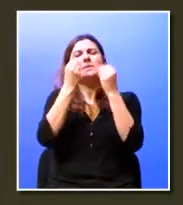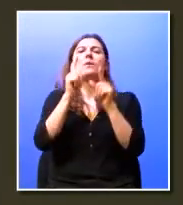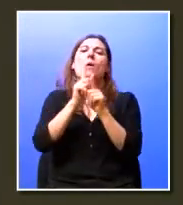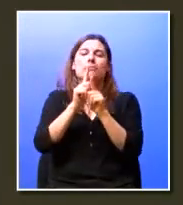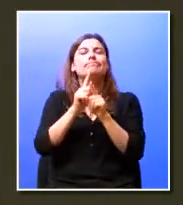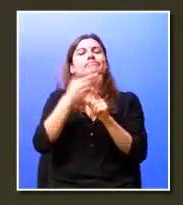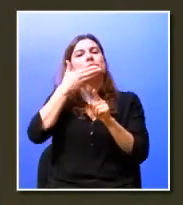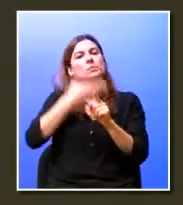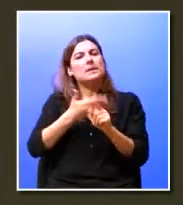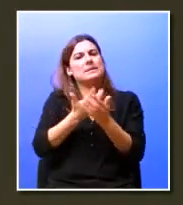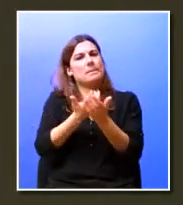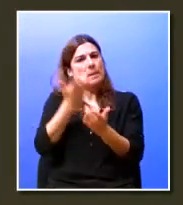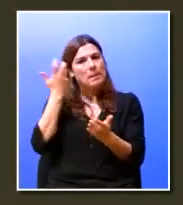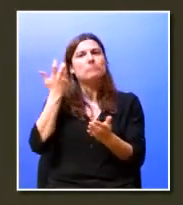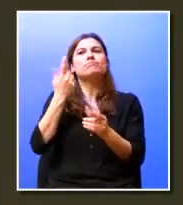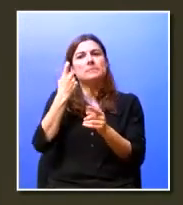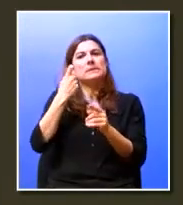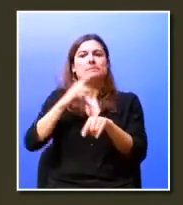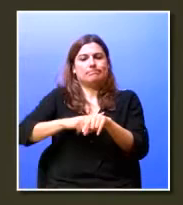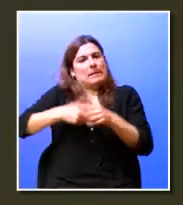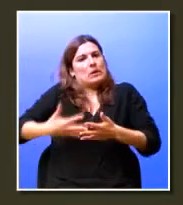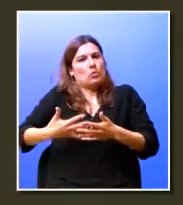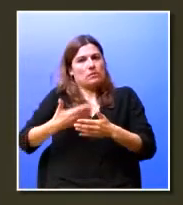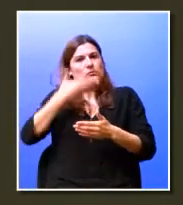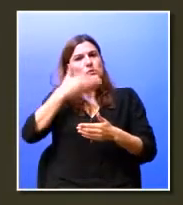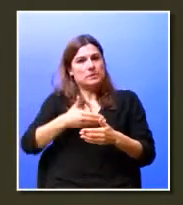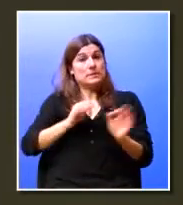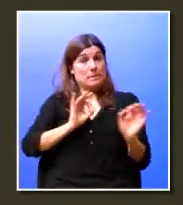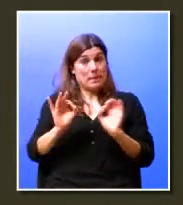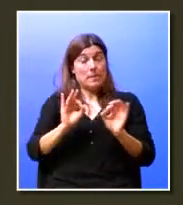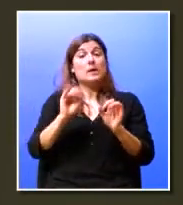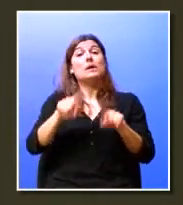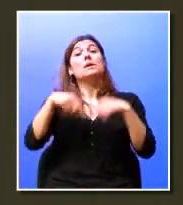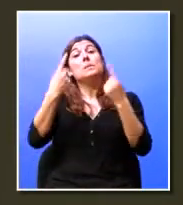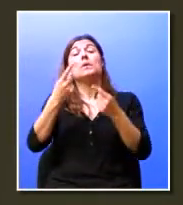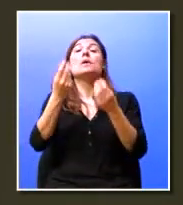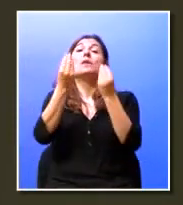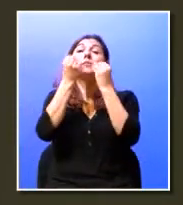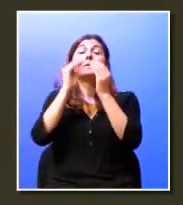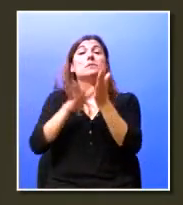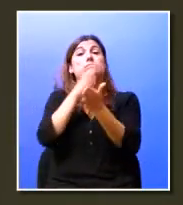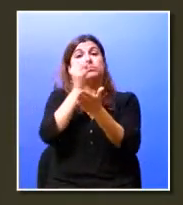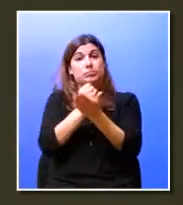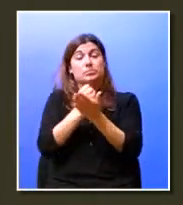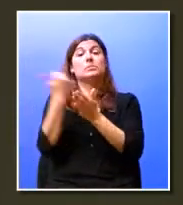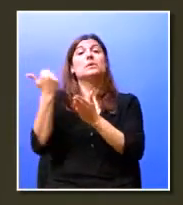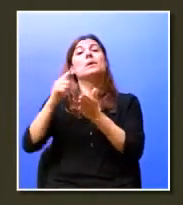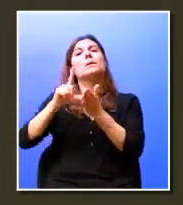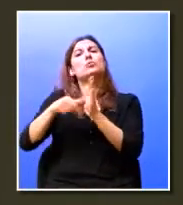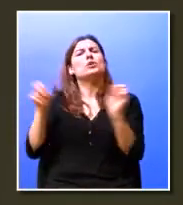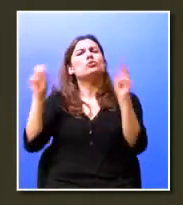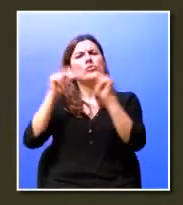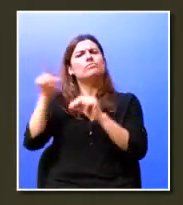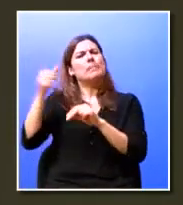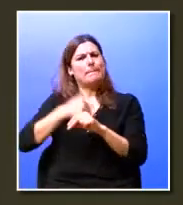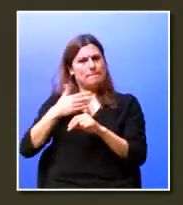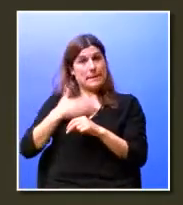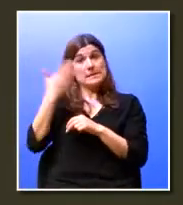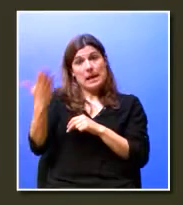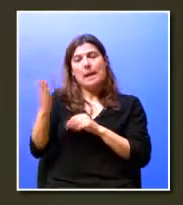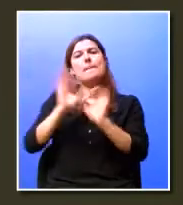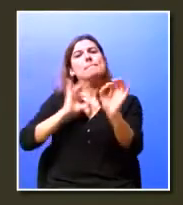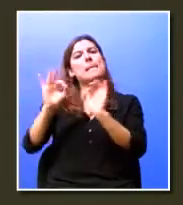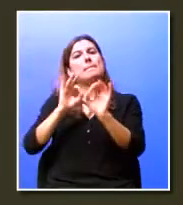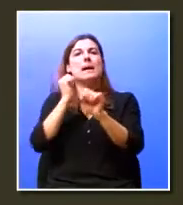de competências e atualização de competências e concluem uma formação, um projeto novo que a empresa tem de preparação para a